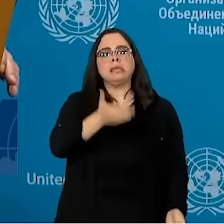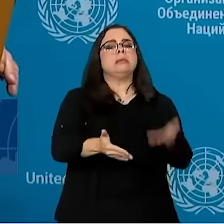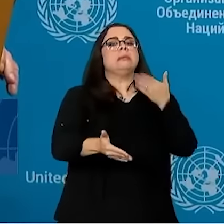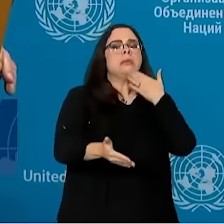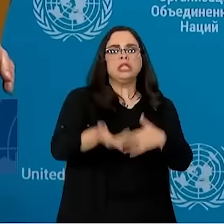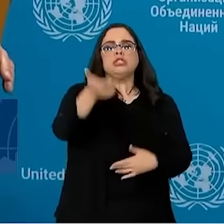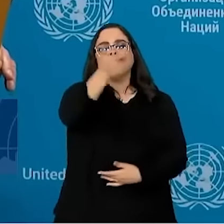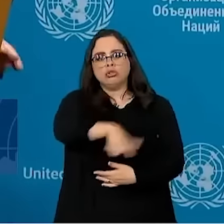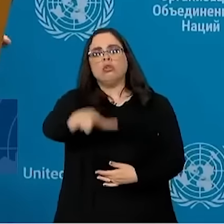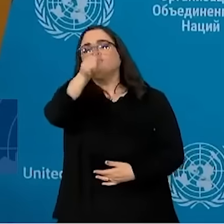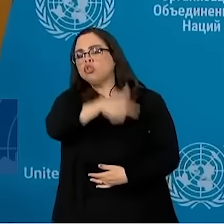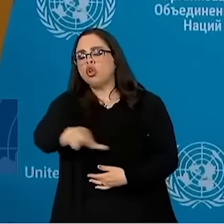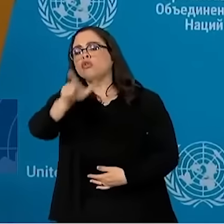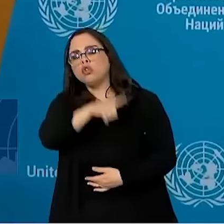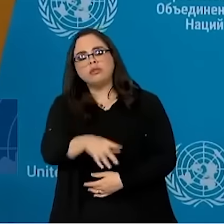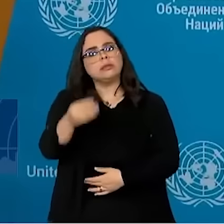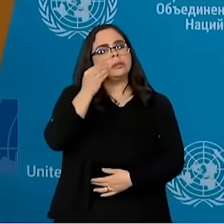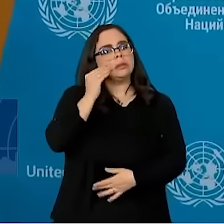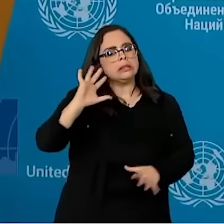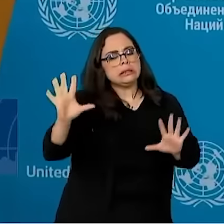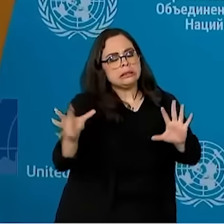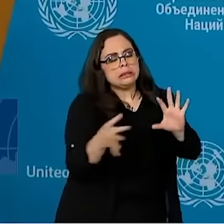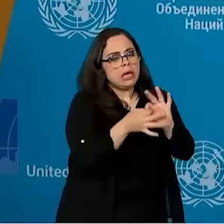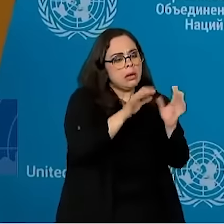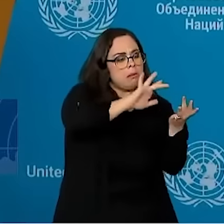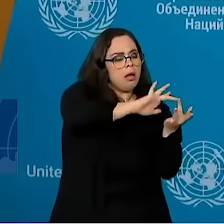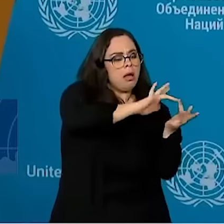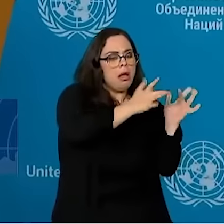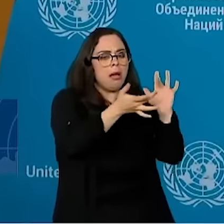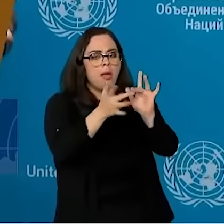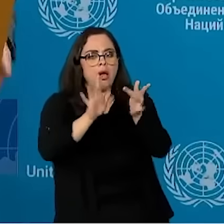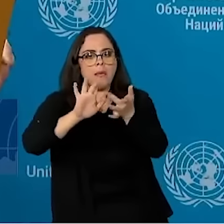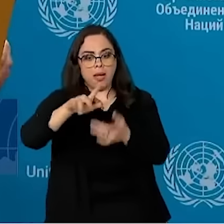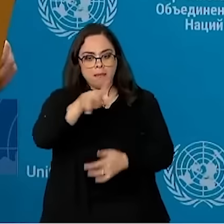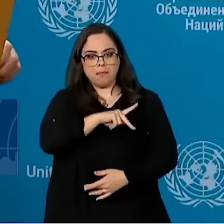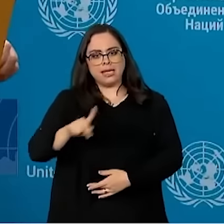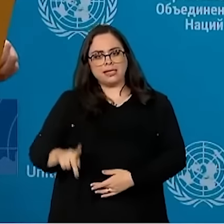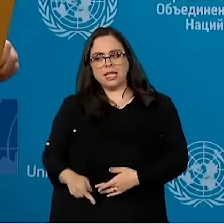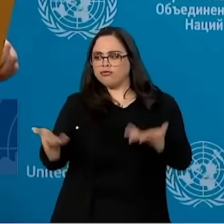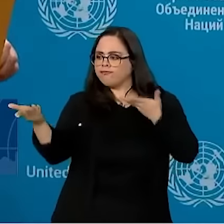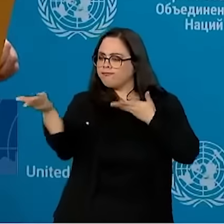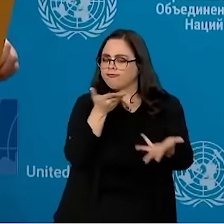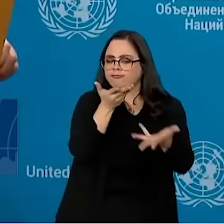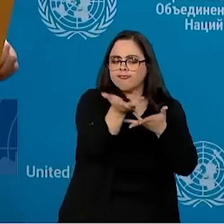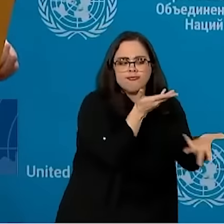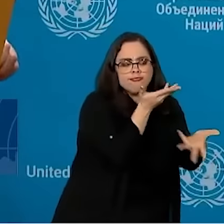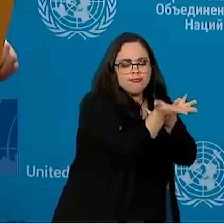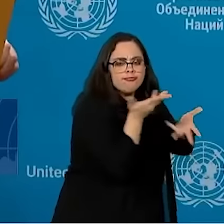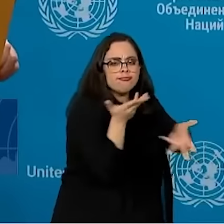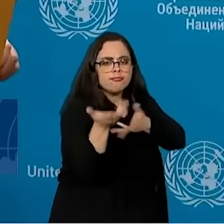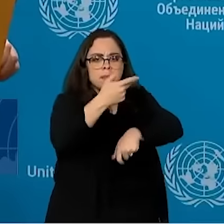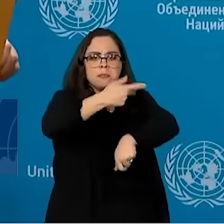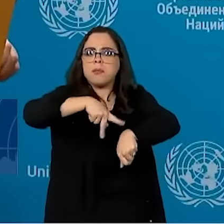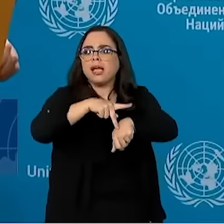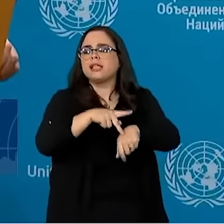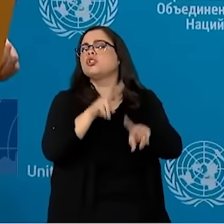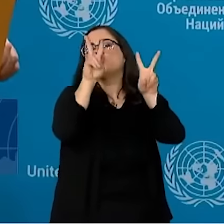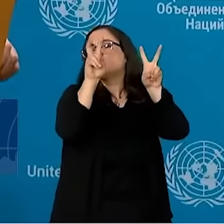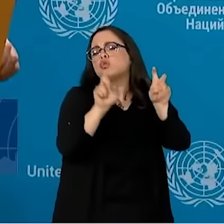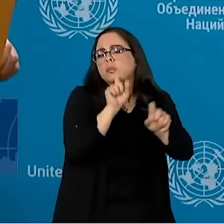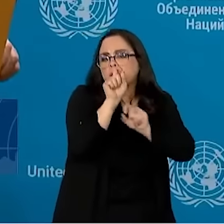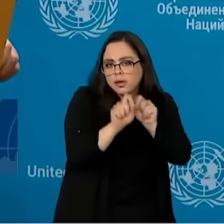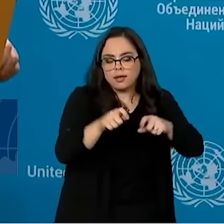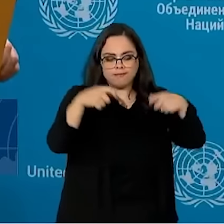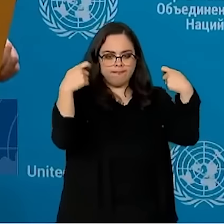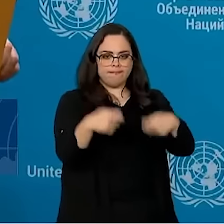e tentado articular com outros presidentes a necessidade da gente